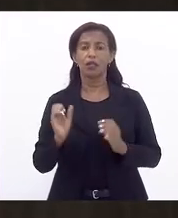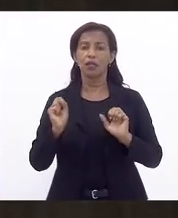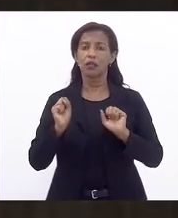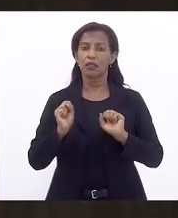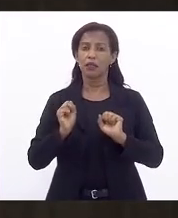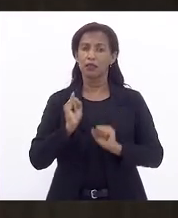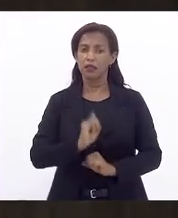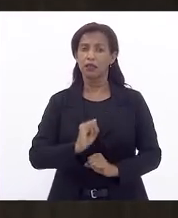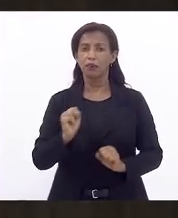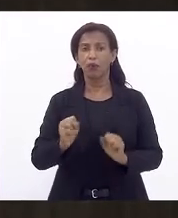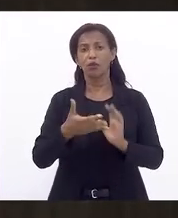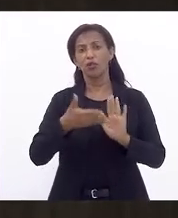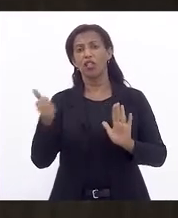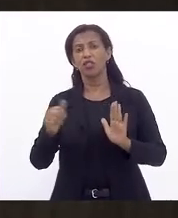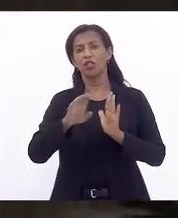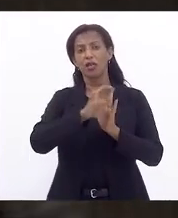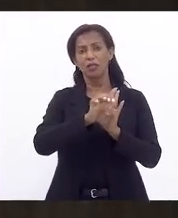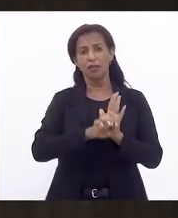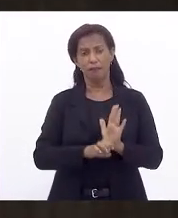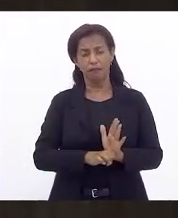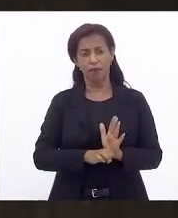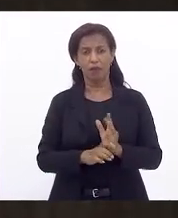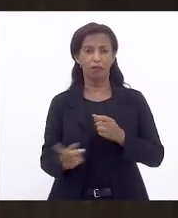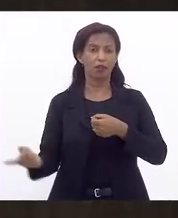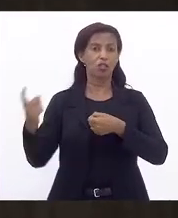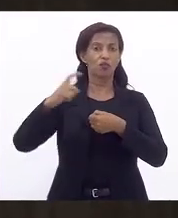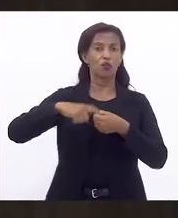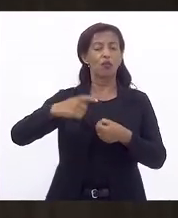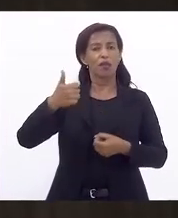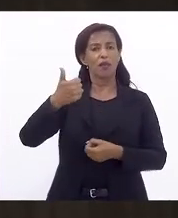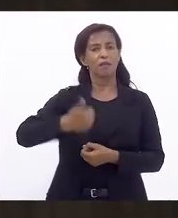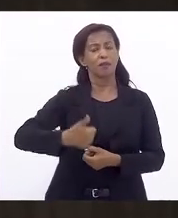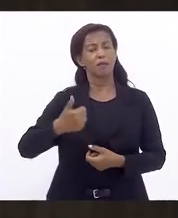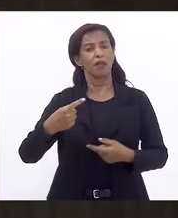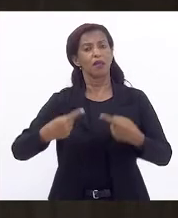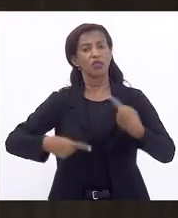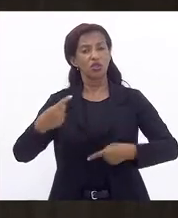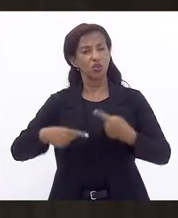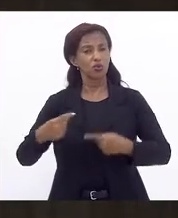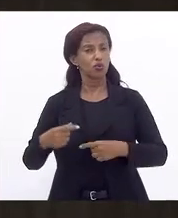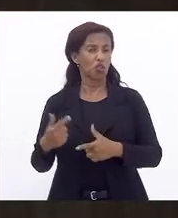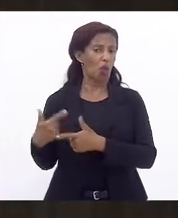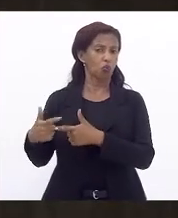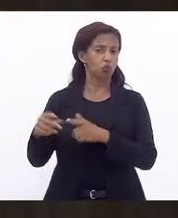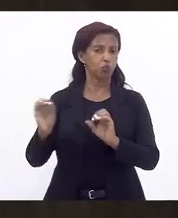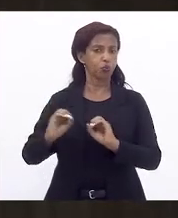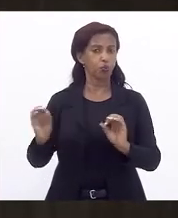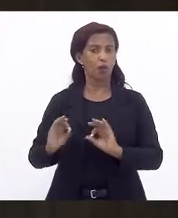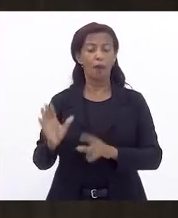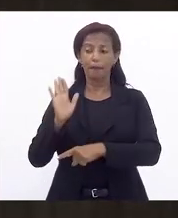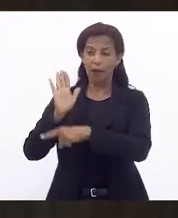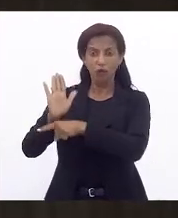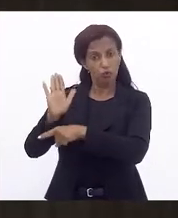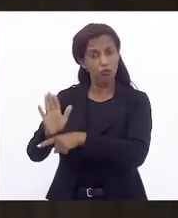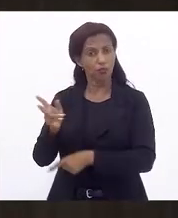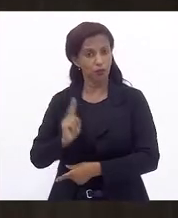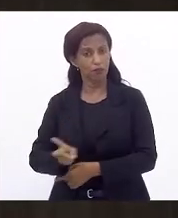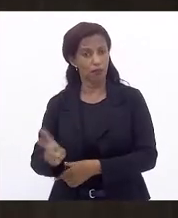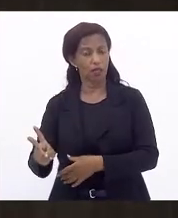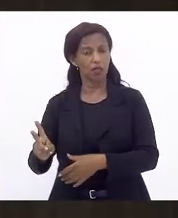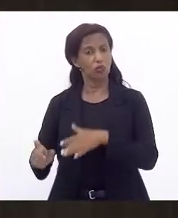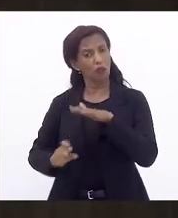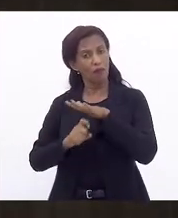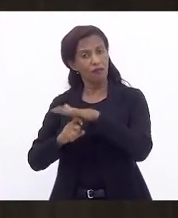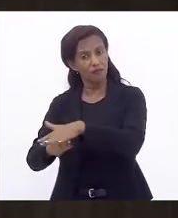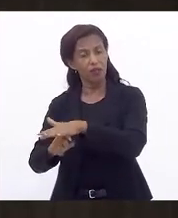retirar as emendas, para que a gente pudesse, pelo menos, votar em primeiro e discutirmos as emendas, sem nenhum problema. Mas é para benefício da feira,